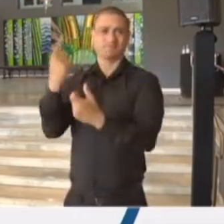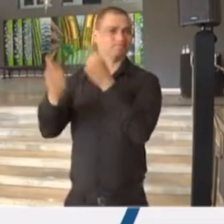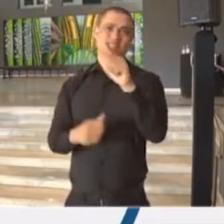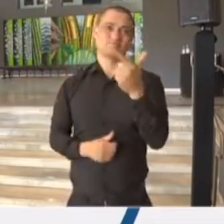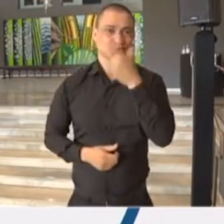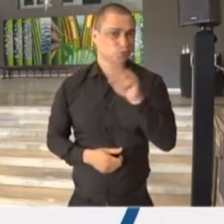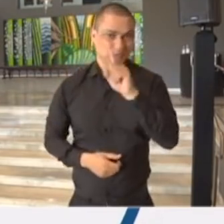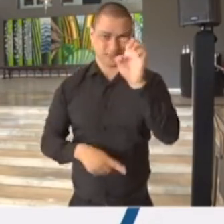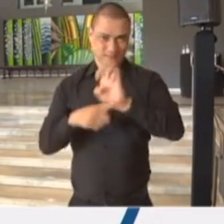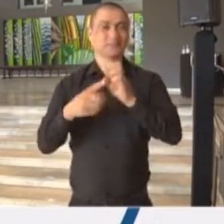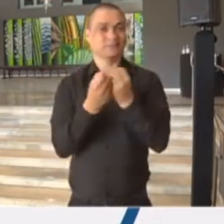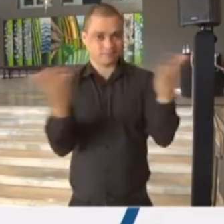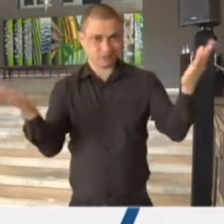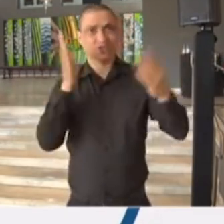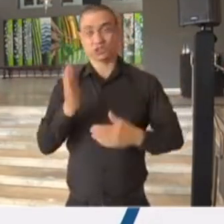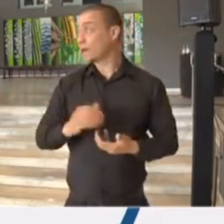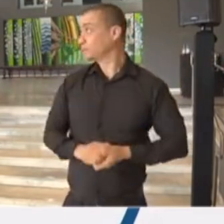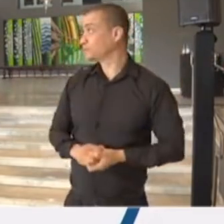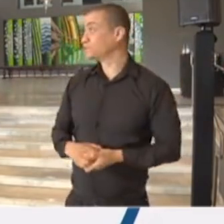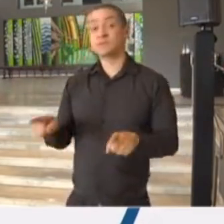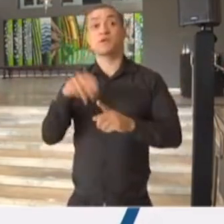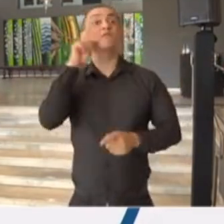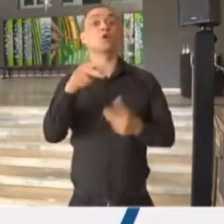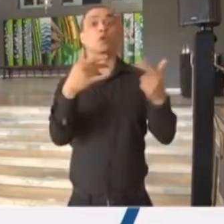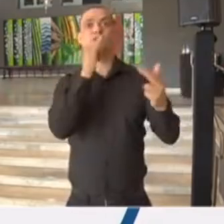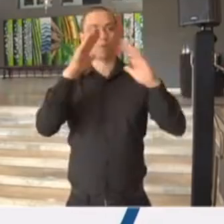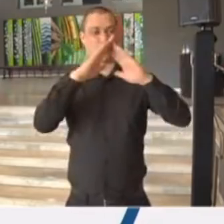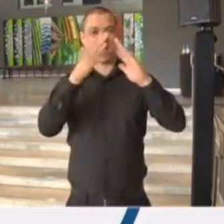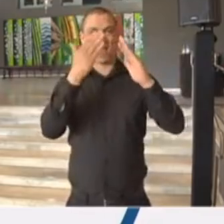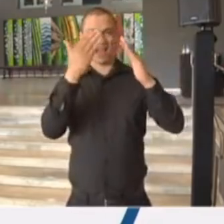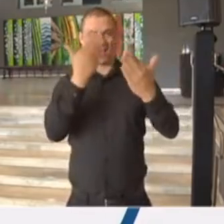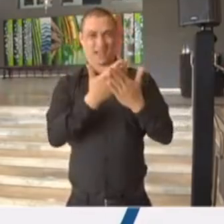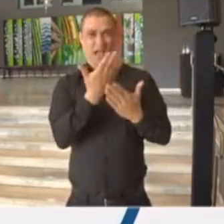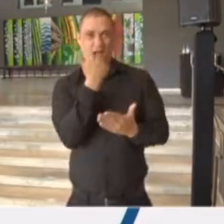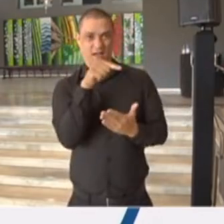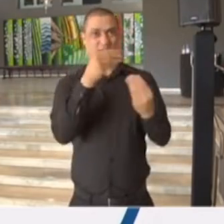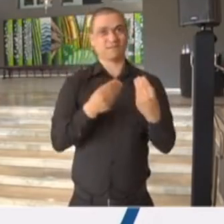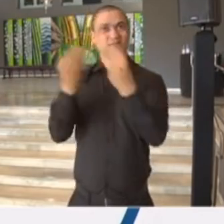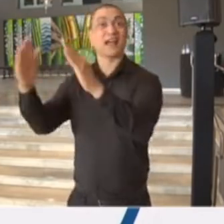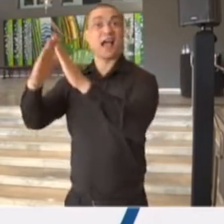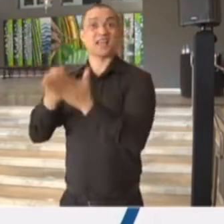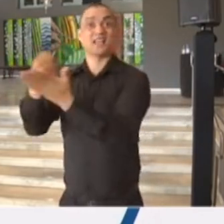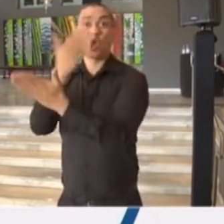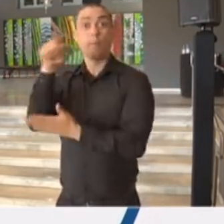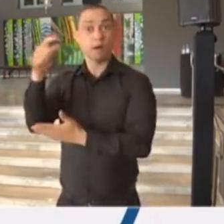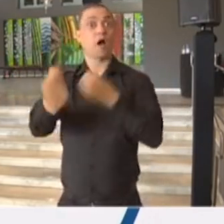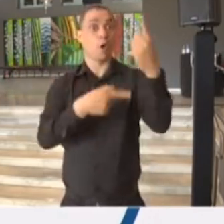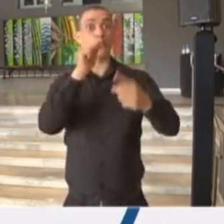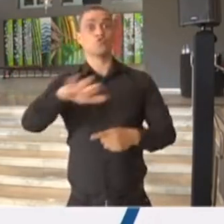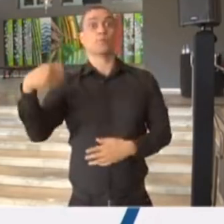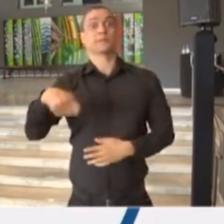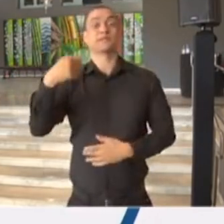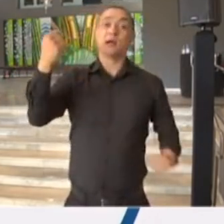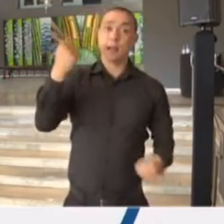nós temos no nosso Estado, e olhando, por exemplo, para coisas como o Merenda em Casa, que está atendendo os alunos que mais precisam com